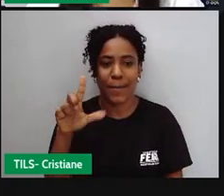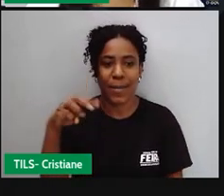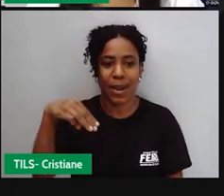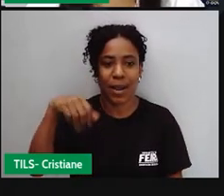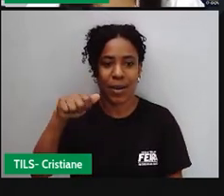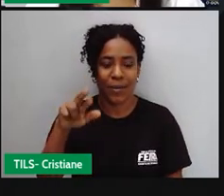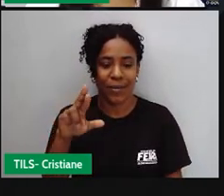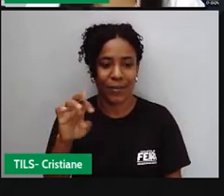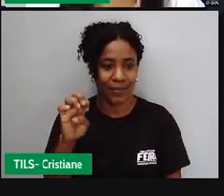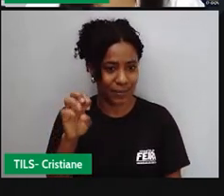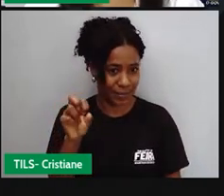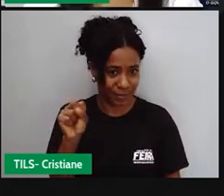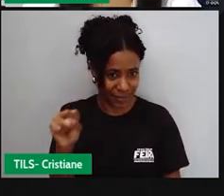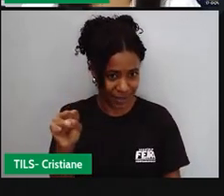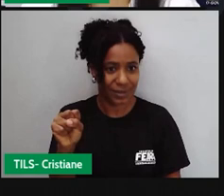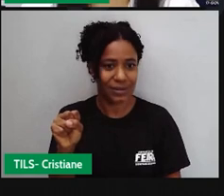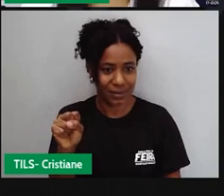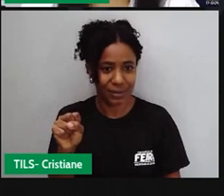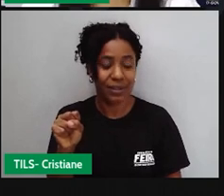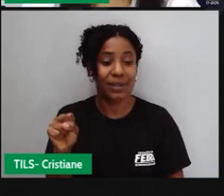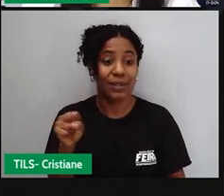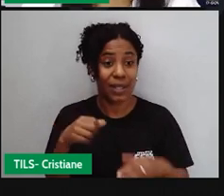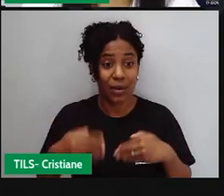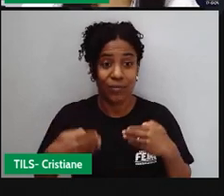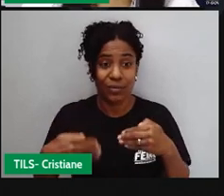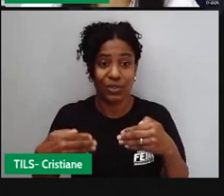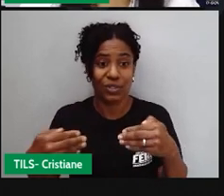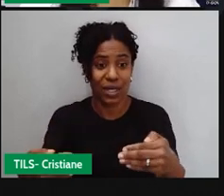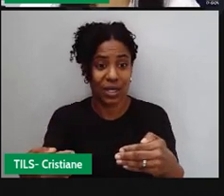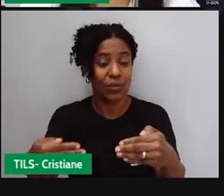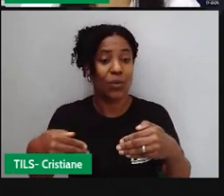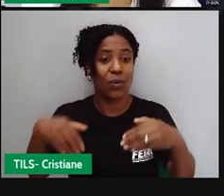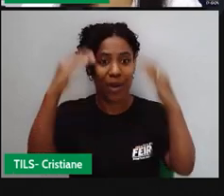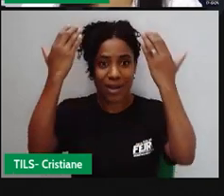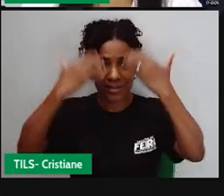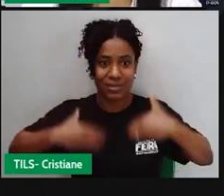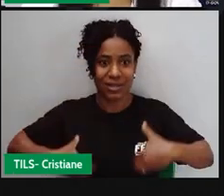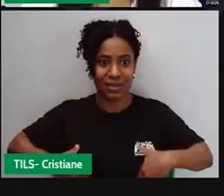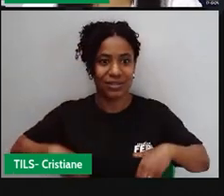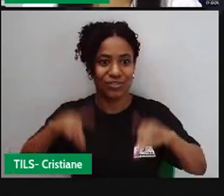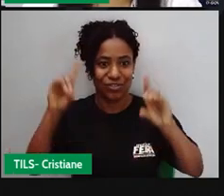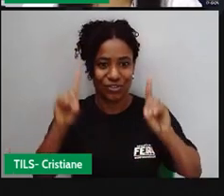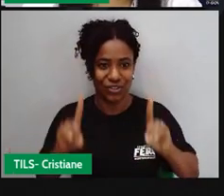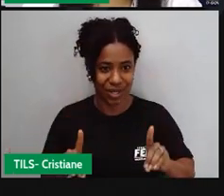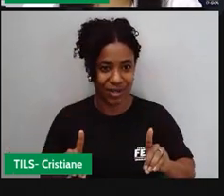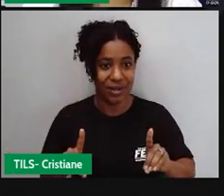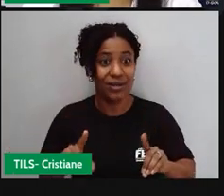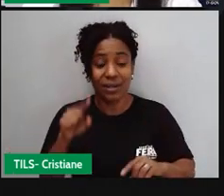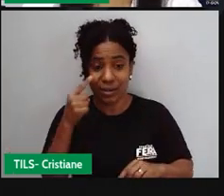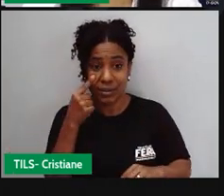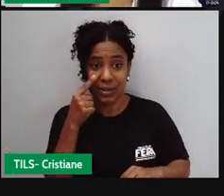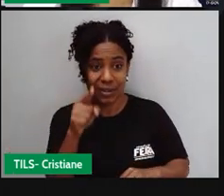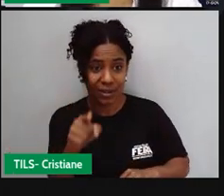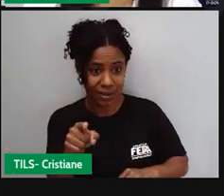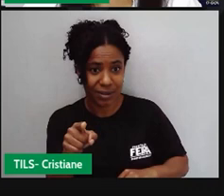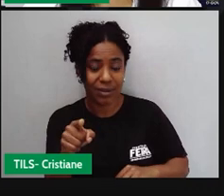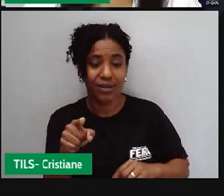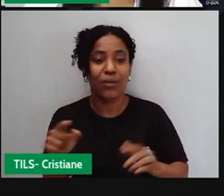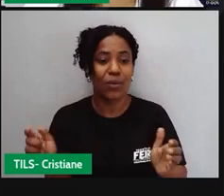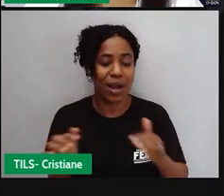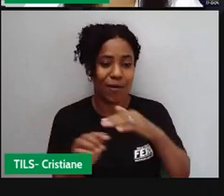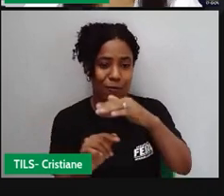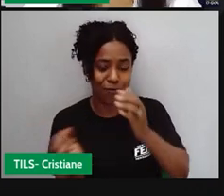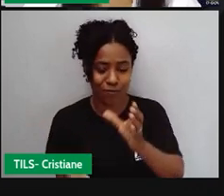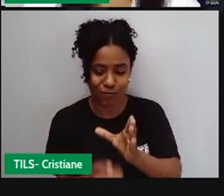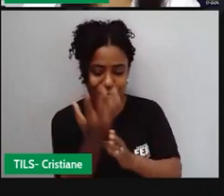incorporado agora ao Ministério da Cidadania. Inclusive, é a Fundação Cultural Palmares, que faz todo o